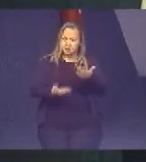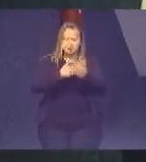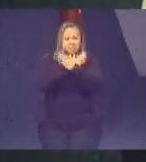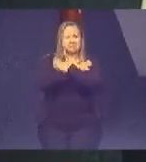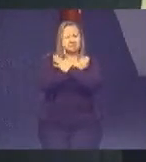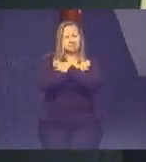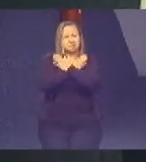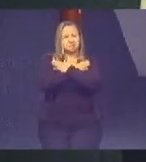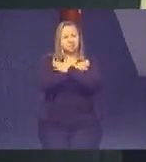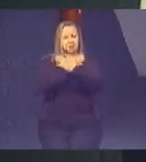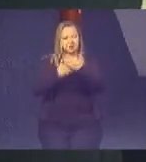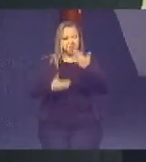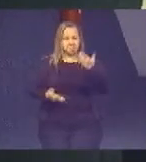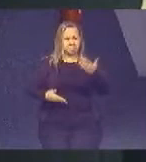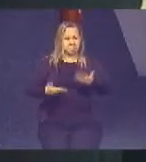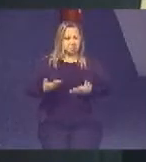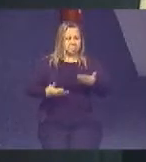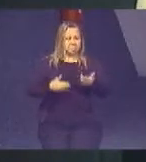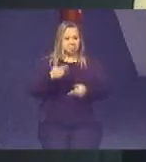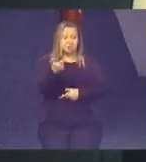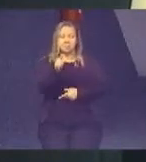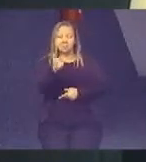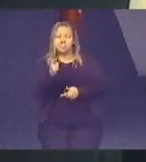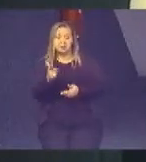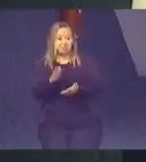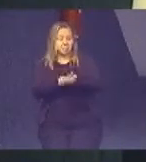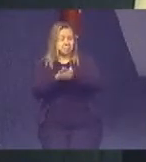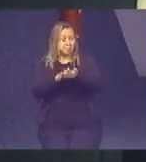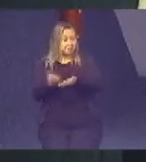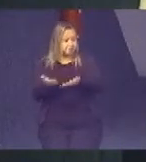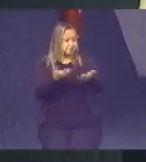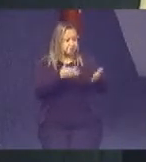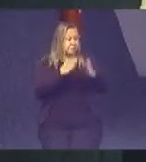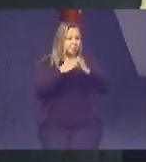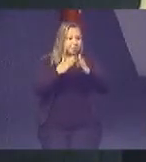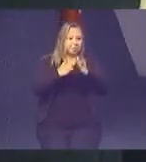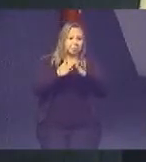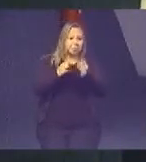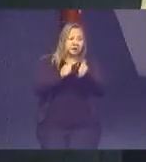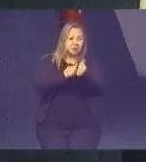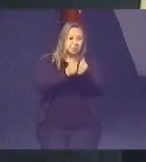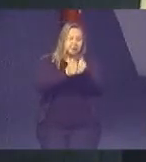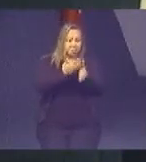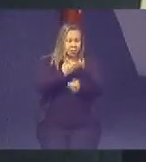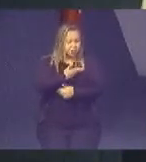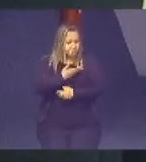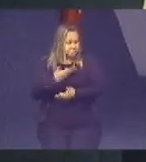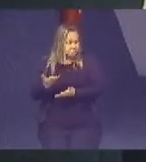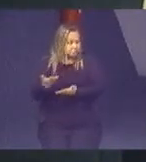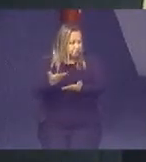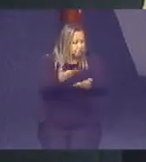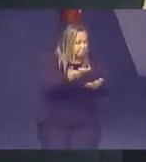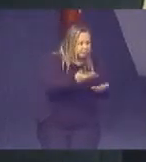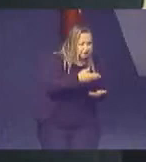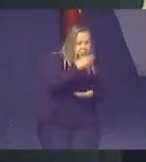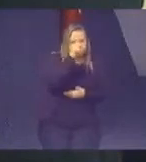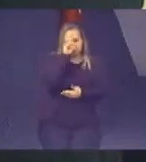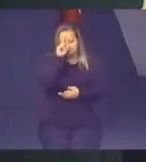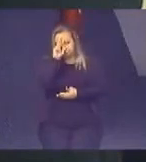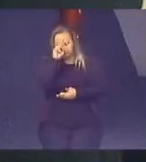e não tendo mais nada para levar para casa, acompanhado de amigos que o levaram para a bebida,